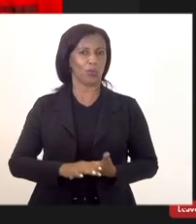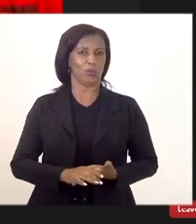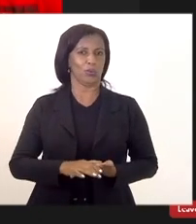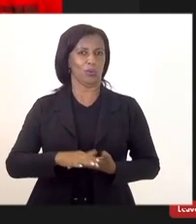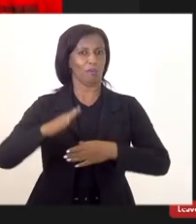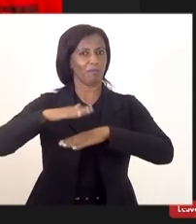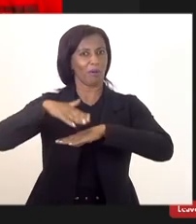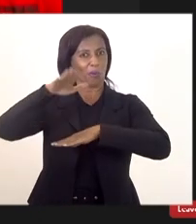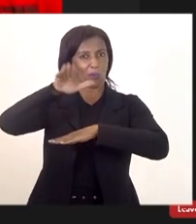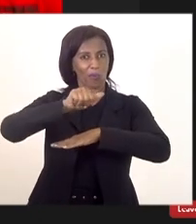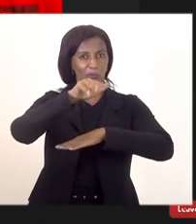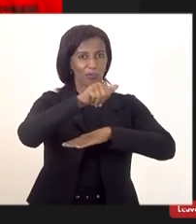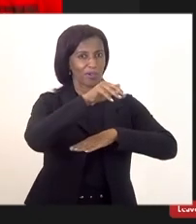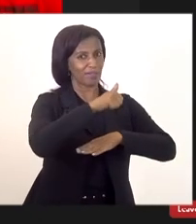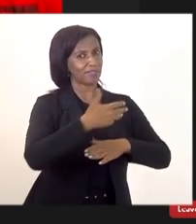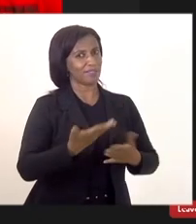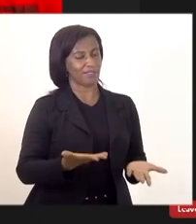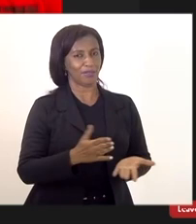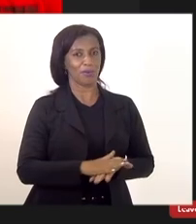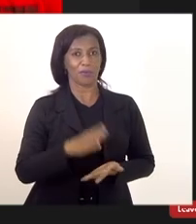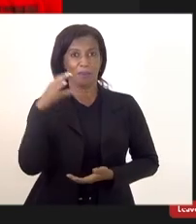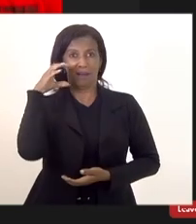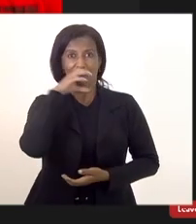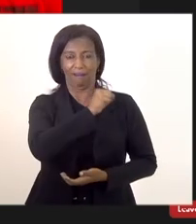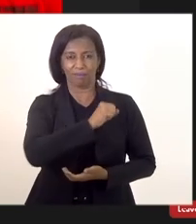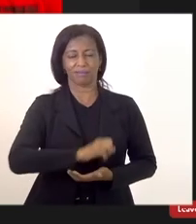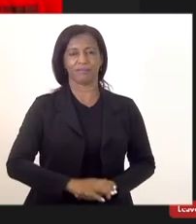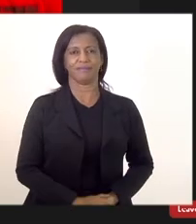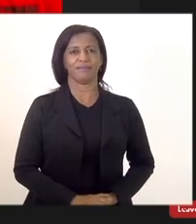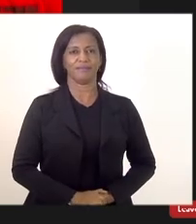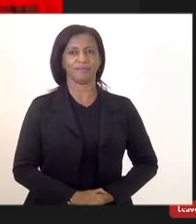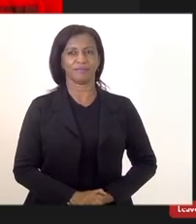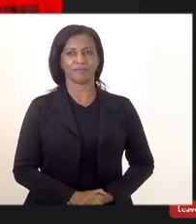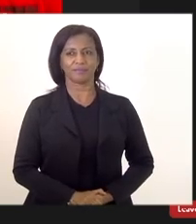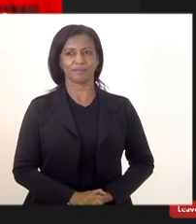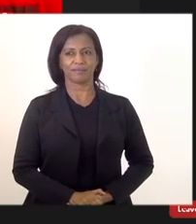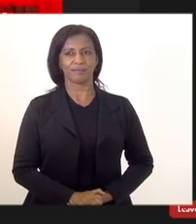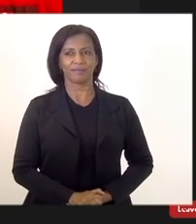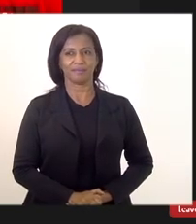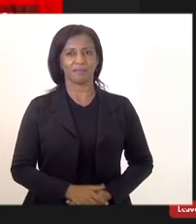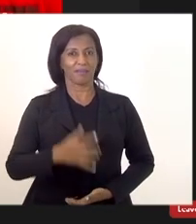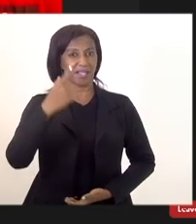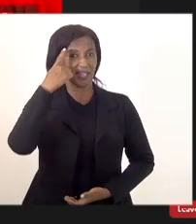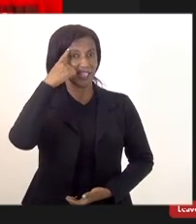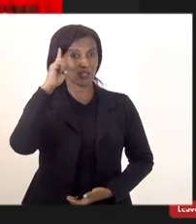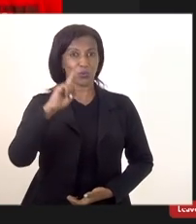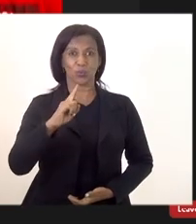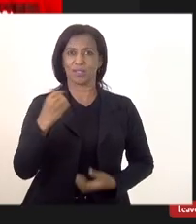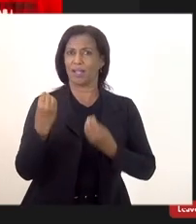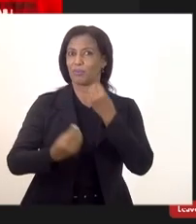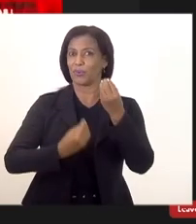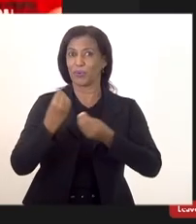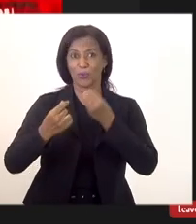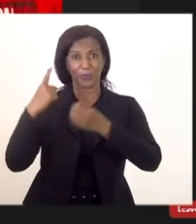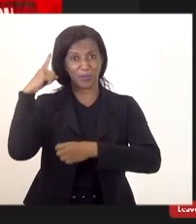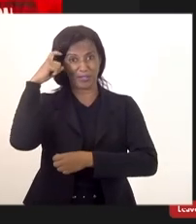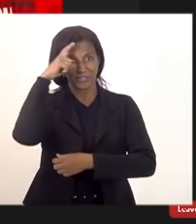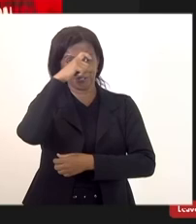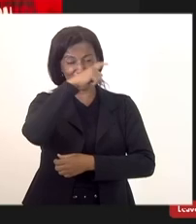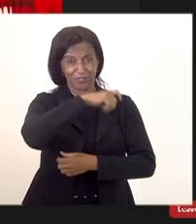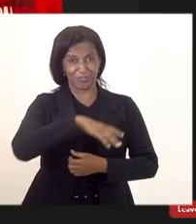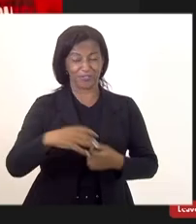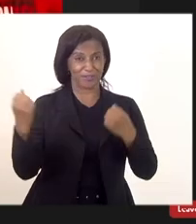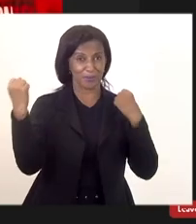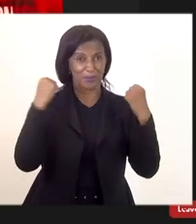convocação por gentileza mais rápido possível é que eles não sabem o quanto é dura essa prova deputada Marta Rocha de me